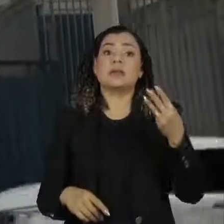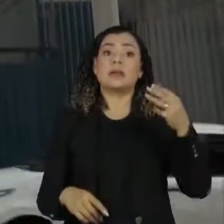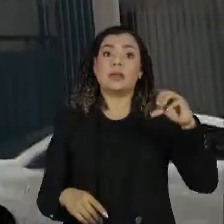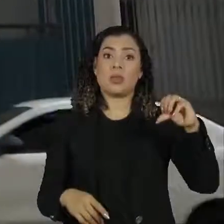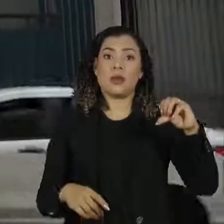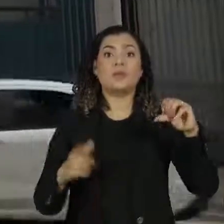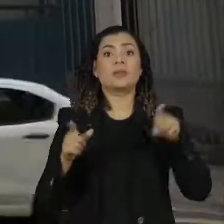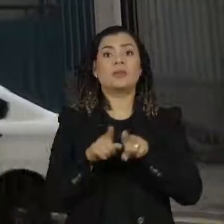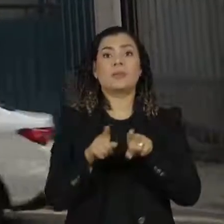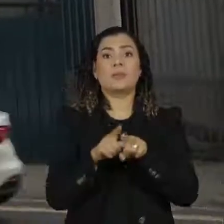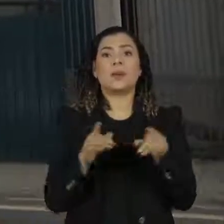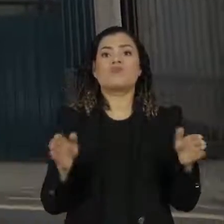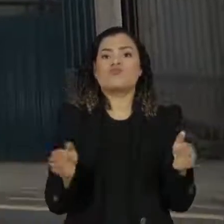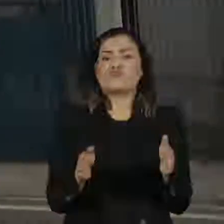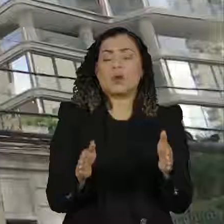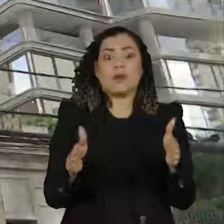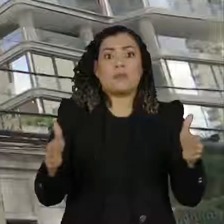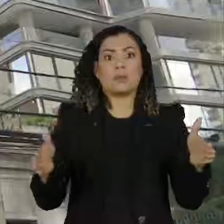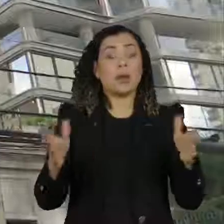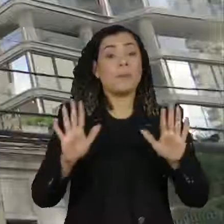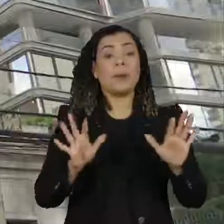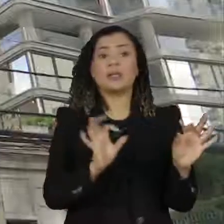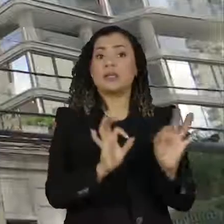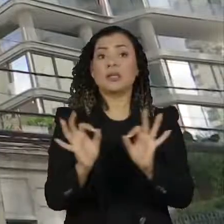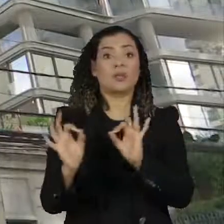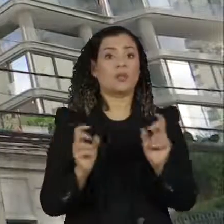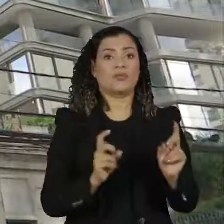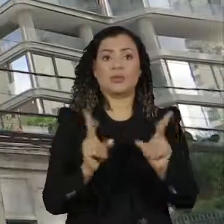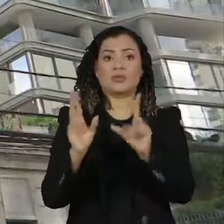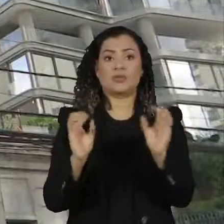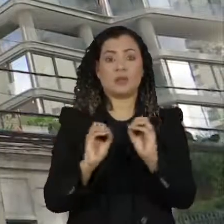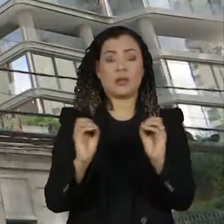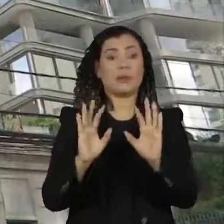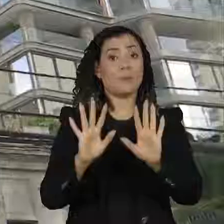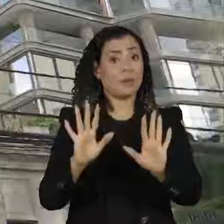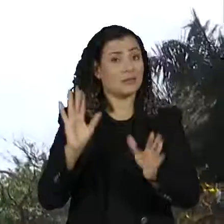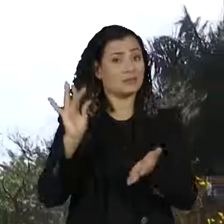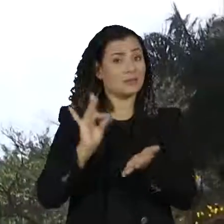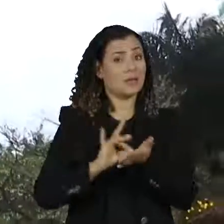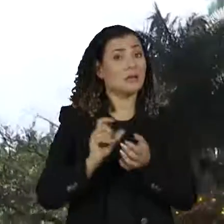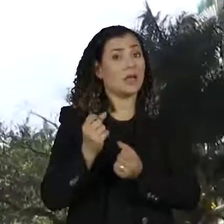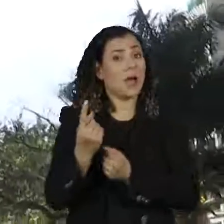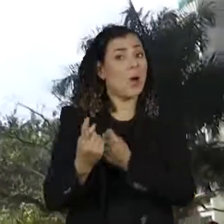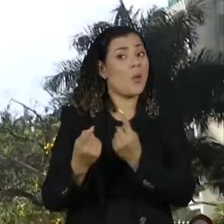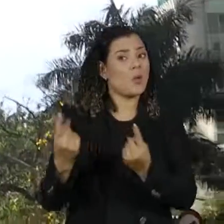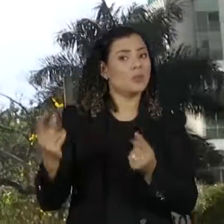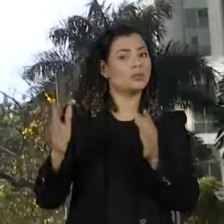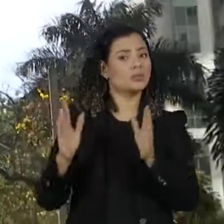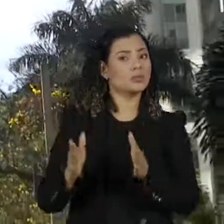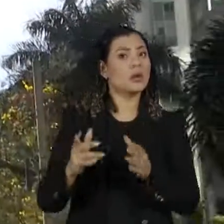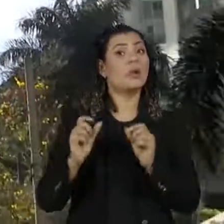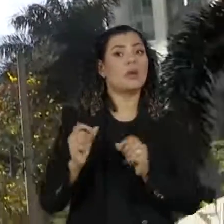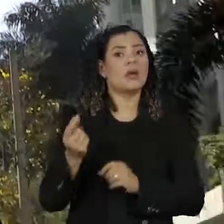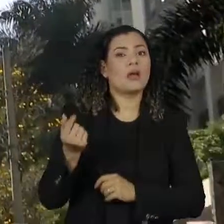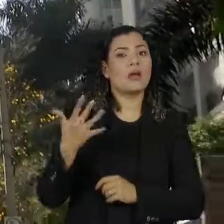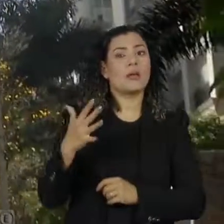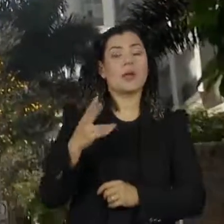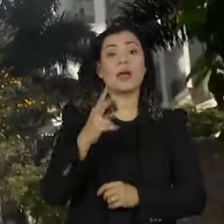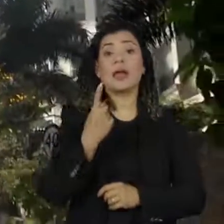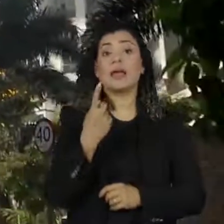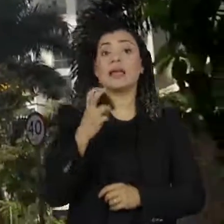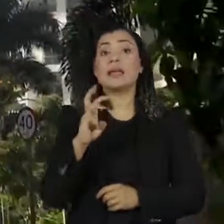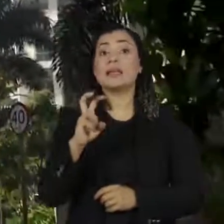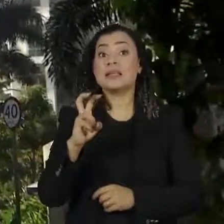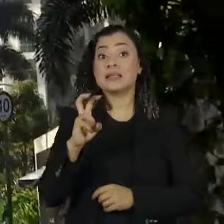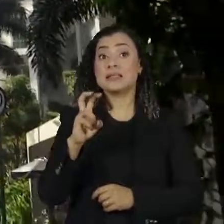versão duplex. Nenhum dos imóveis chegou a ser comercializado, mas as estimativas dão conta de que alguns deles poderiam custar até 15